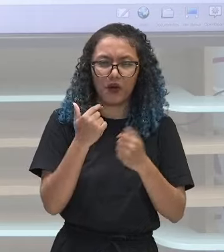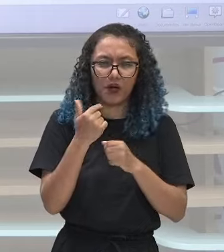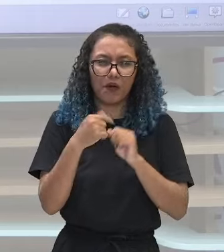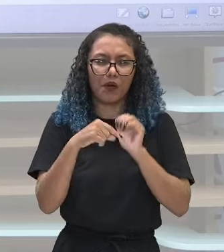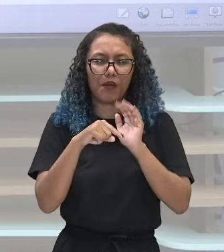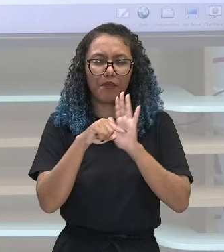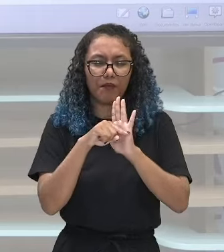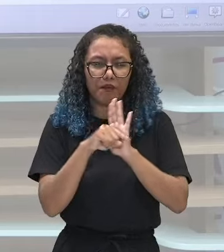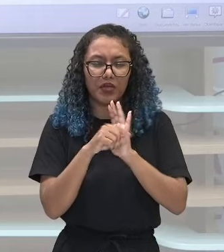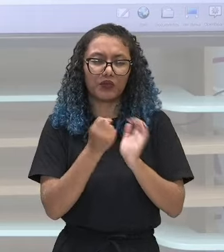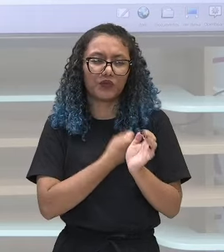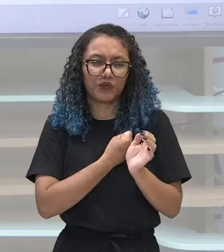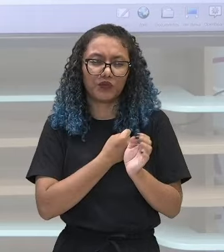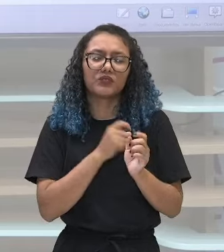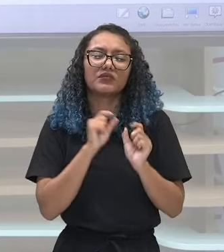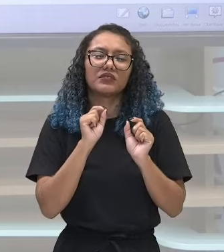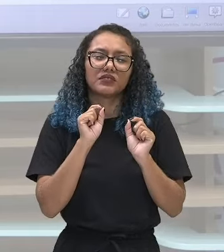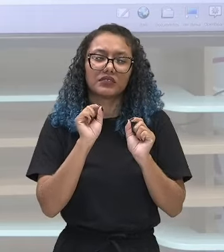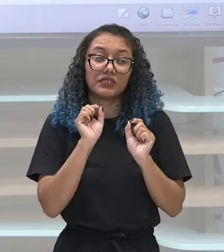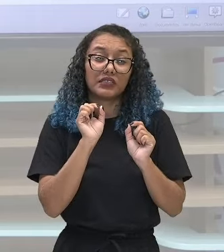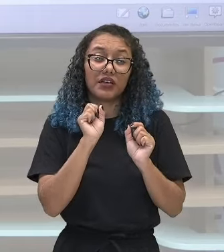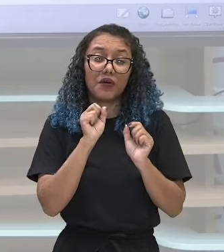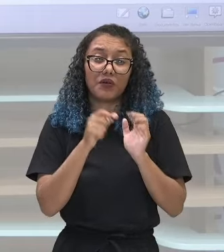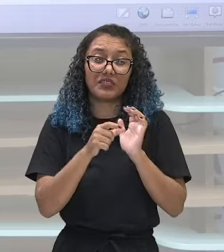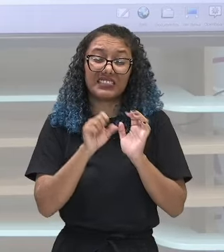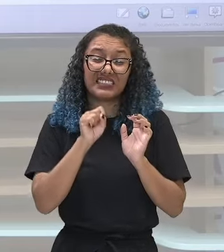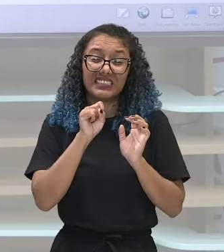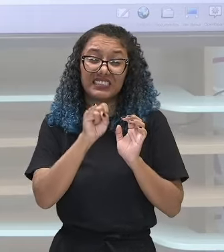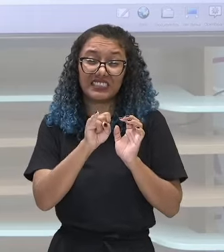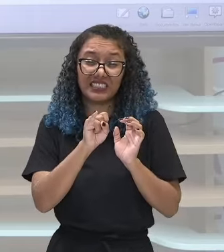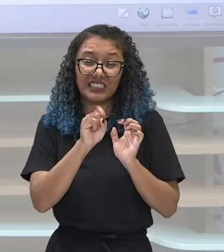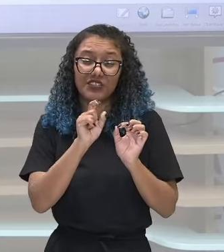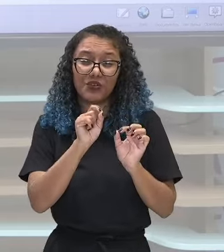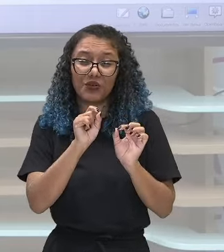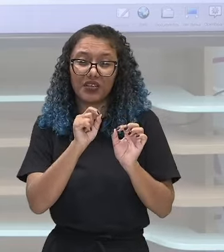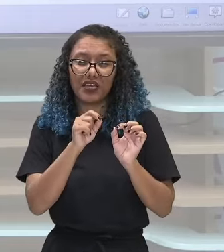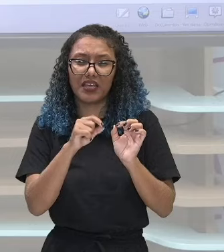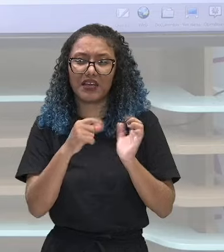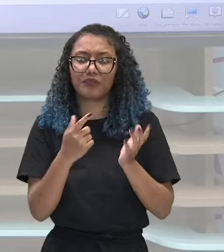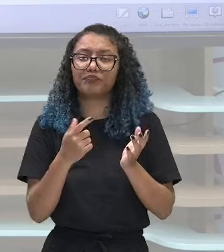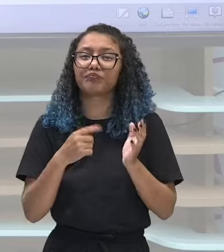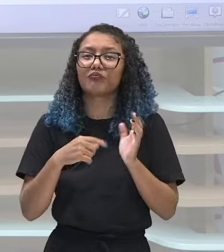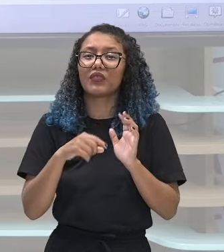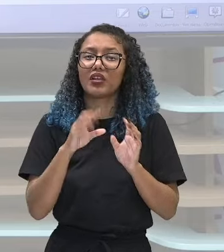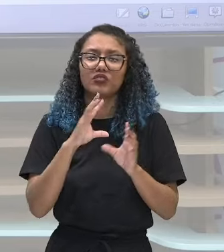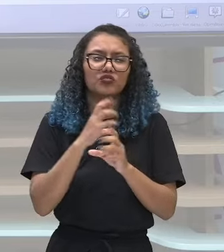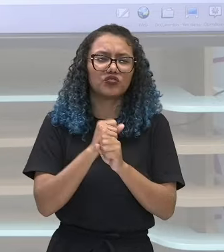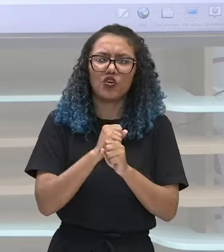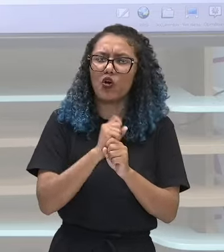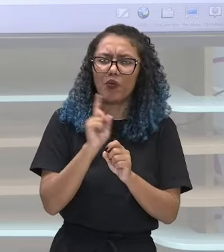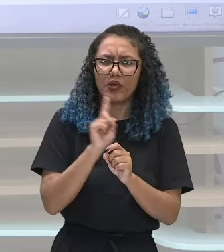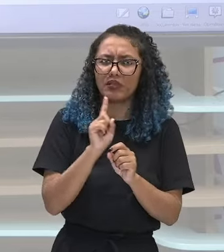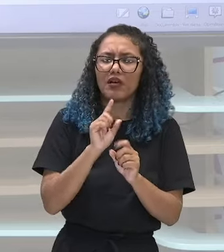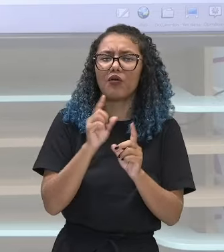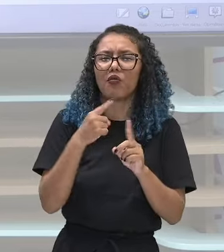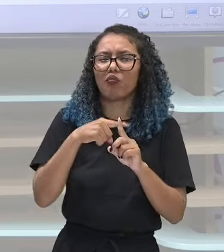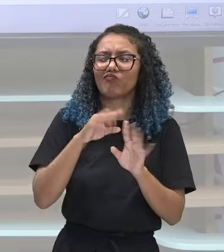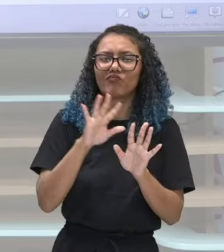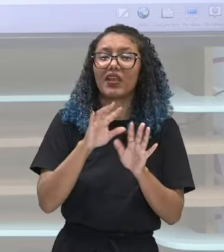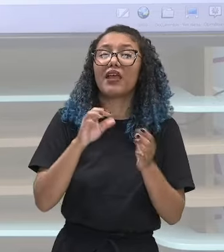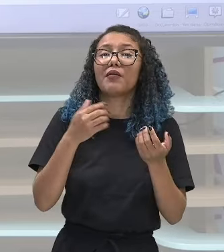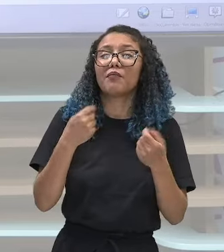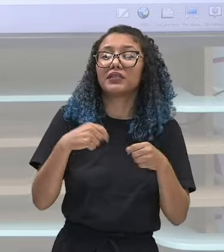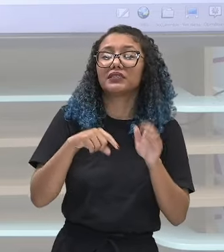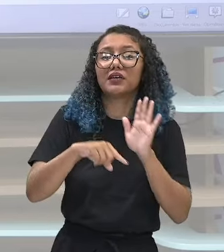ao invés de somar os termos com a razão, a gente já subtrai diretamente. Que significa a mesma coisa,